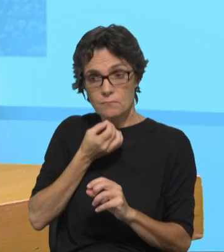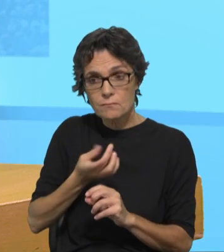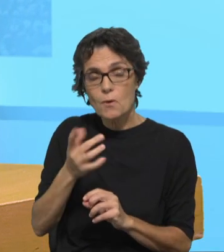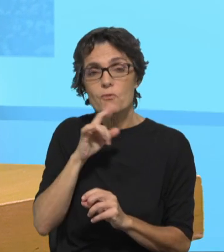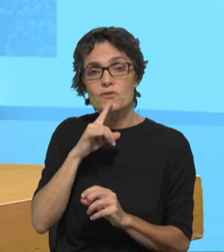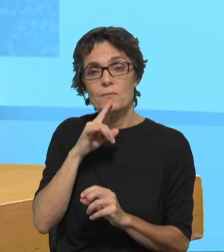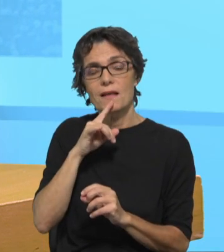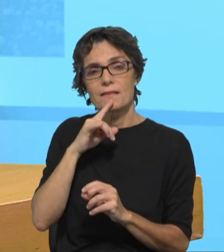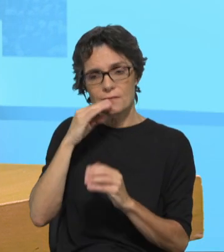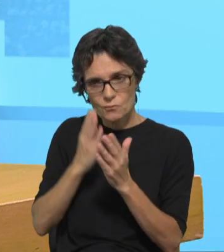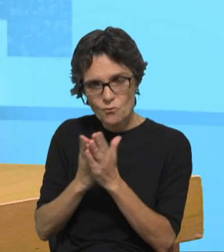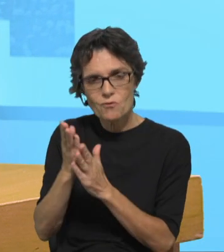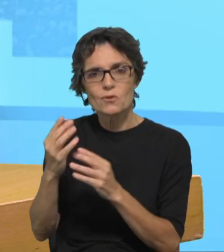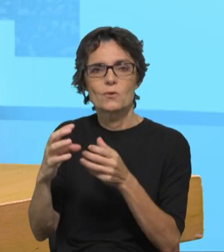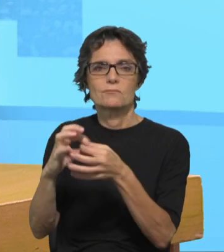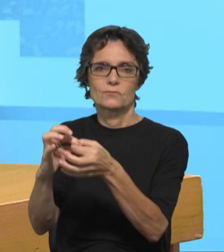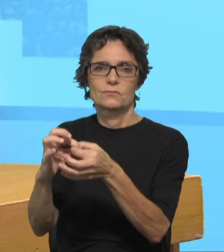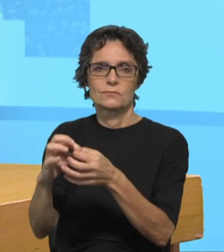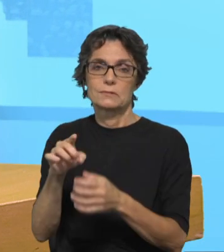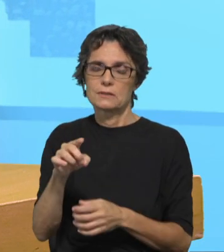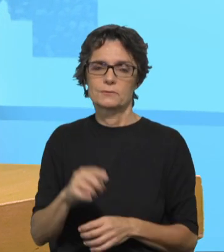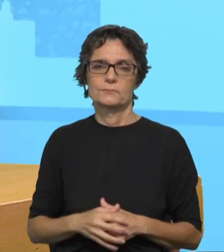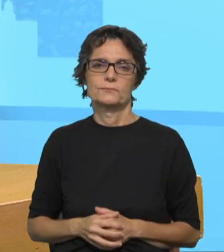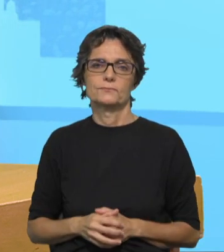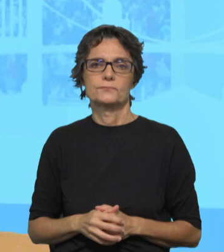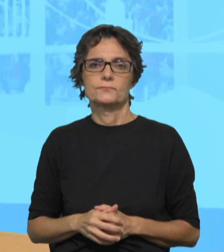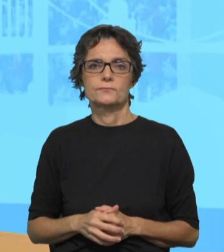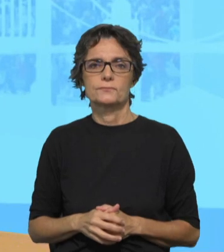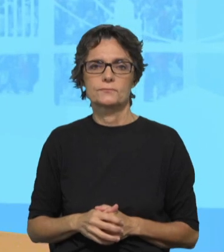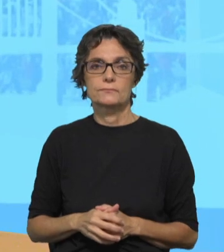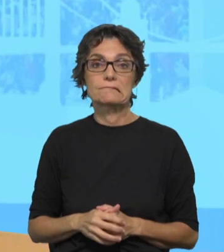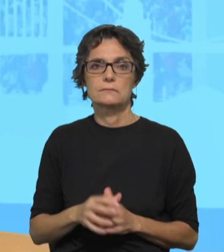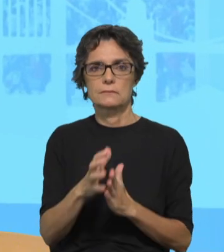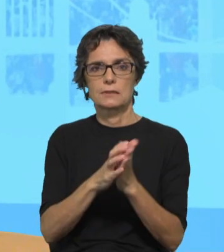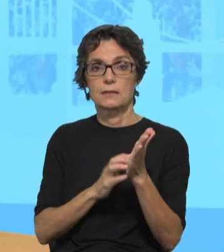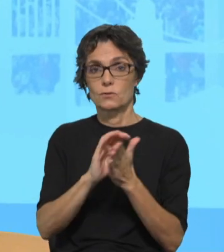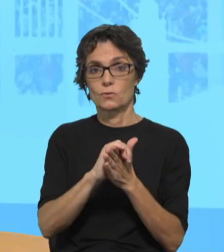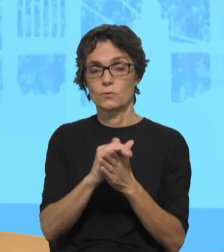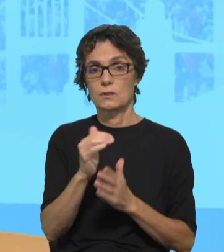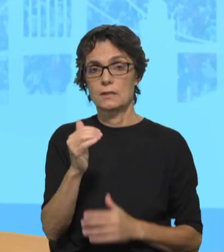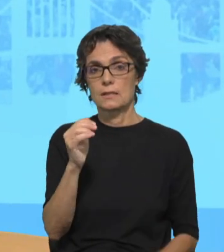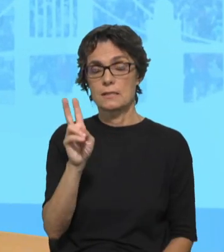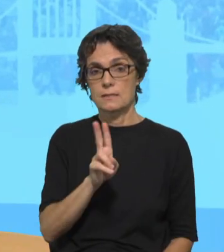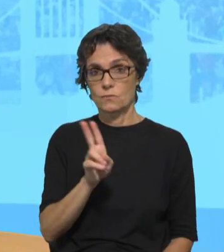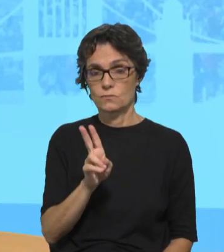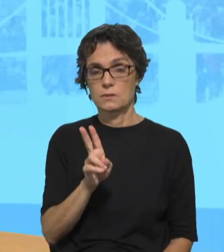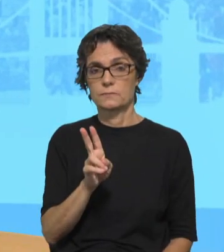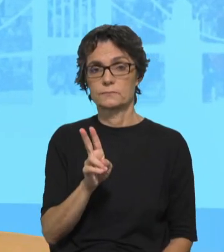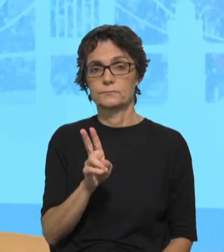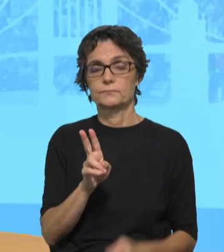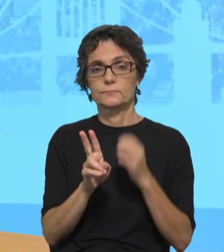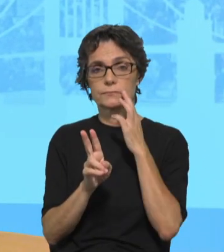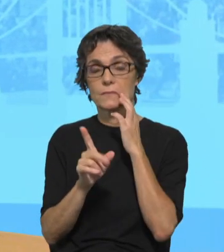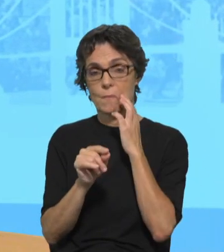para que o outro exista. Ao fim e ao cabo, está muito na linha da segunda leitura, não é, de Luís Mendes Irá, e aqui é